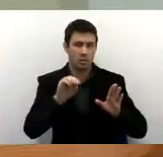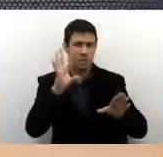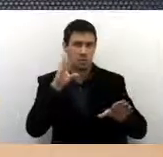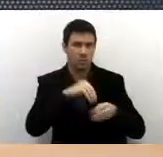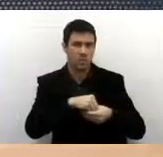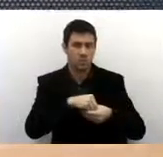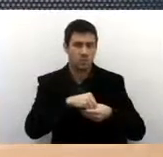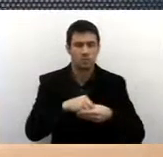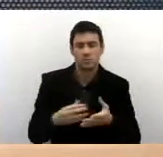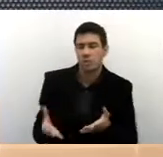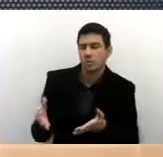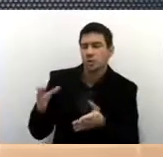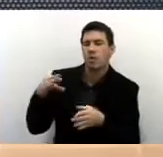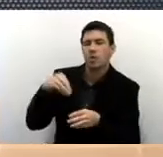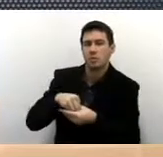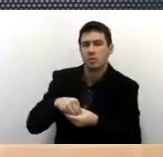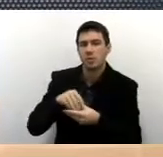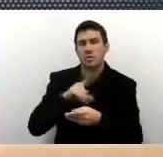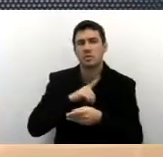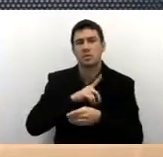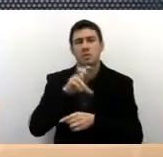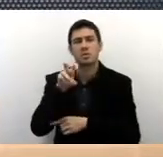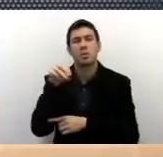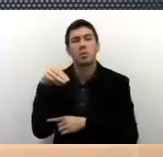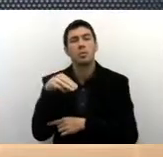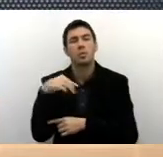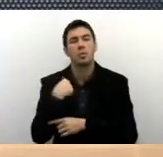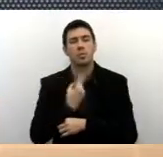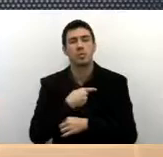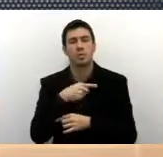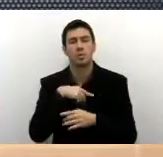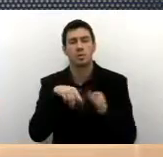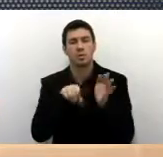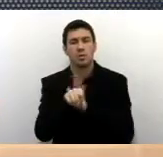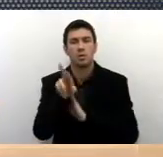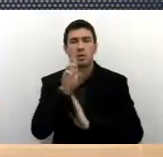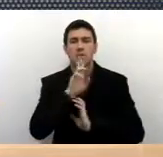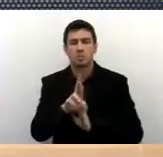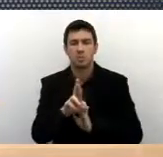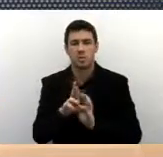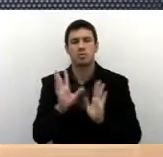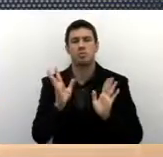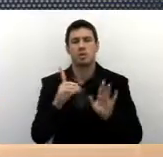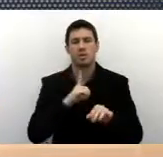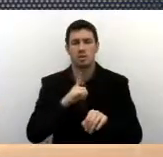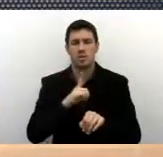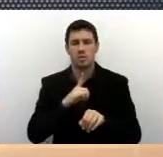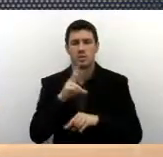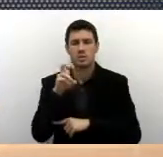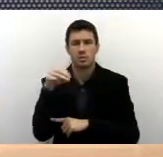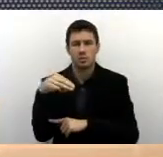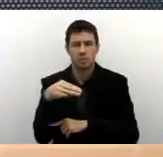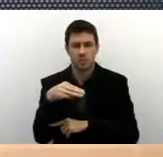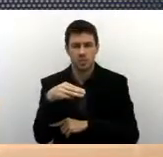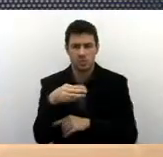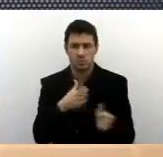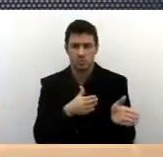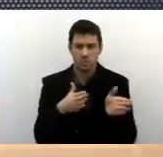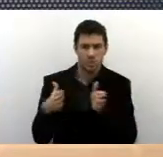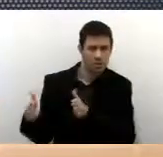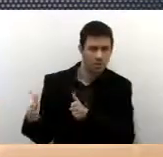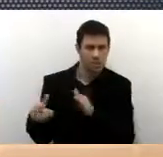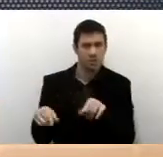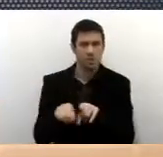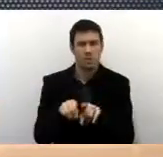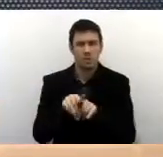O regimento interno prevê o rito de cinco minutos para que a gente possa fazer os questionamentos. senhor já teve, já ao momento do senhor fazer os questionamentos. vereador